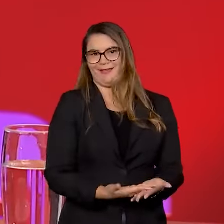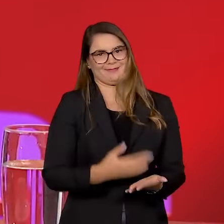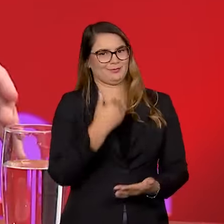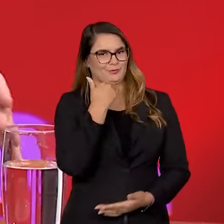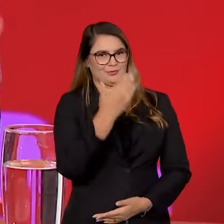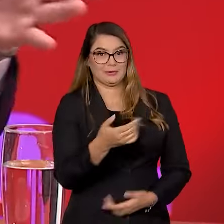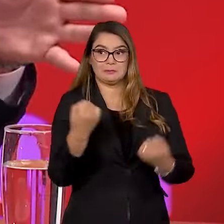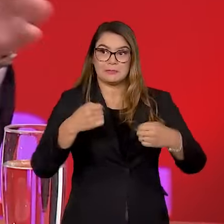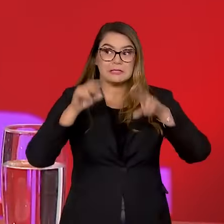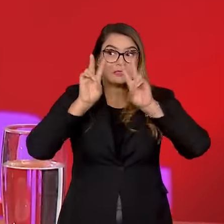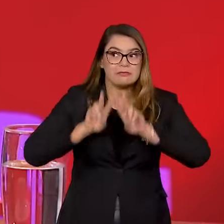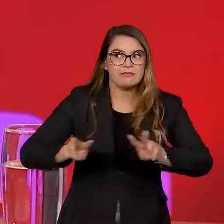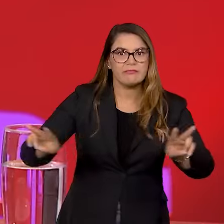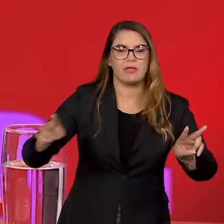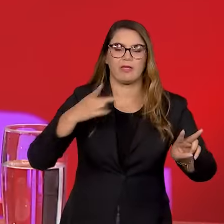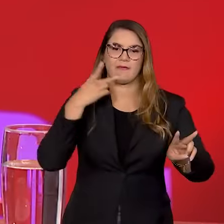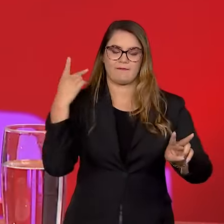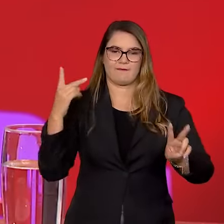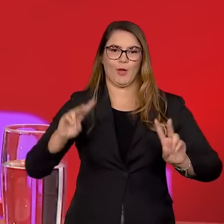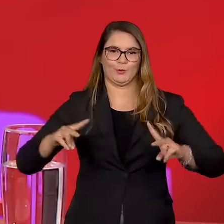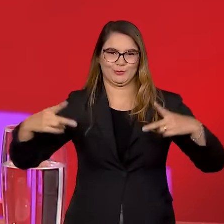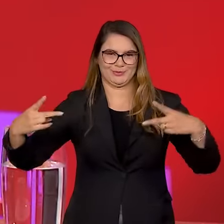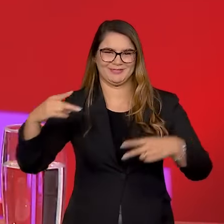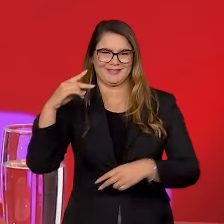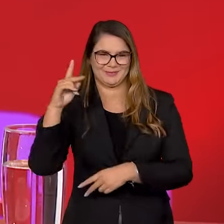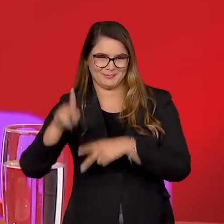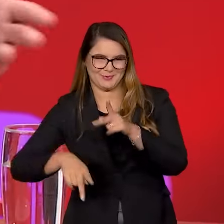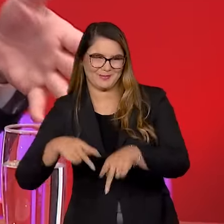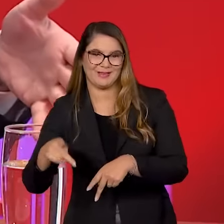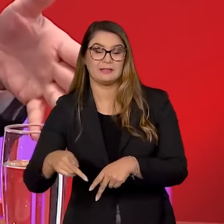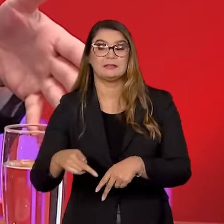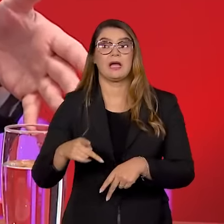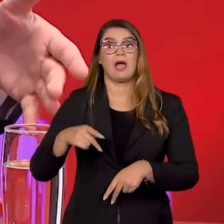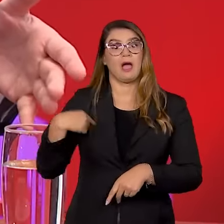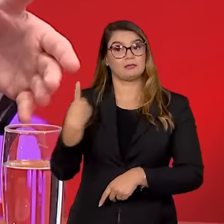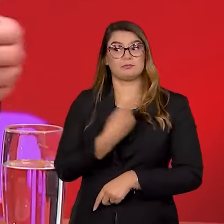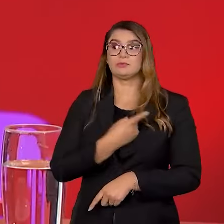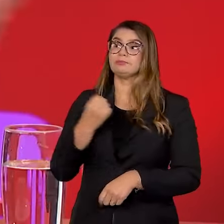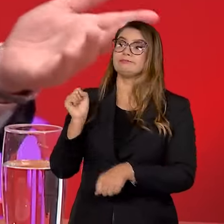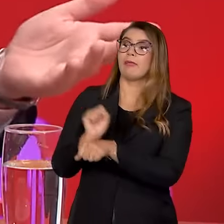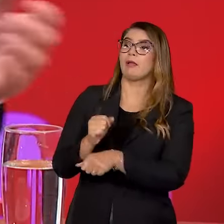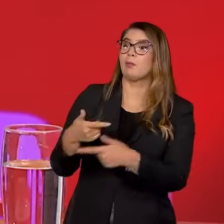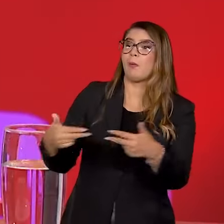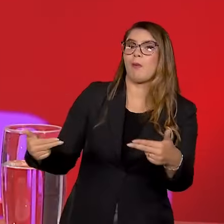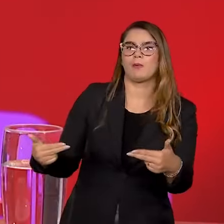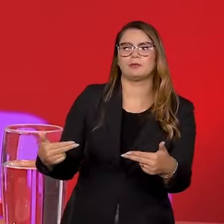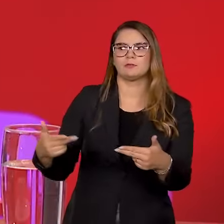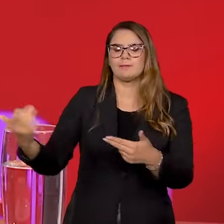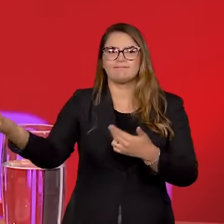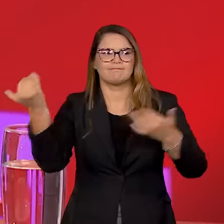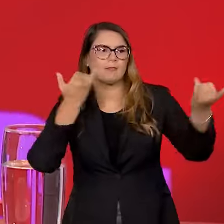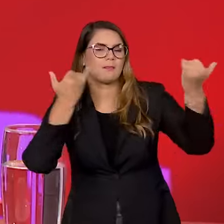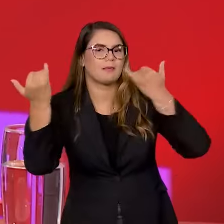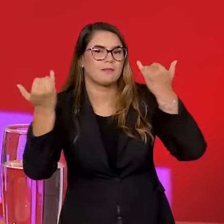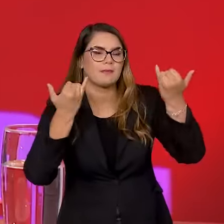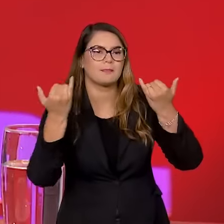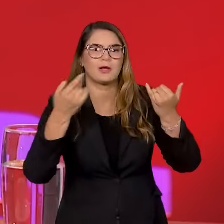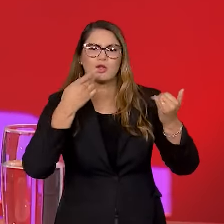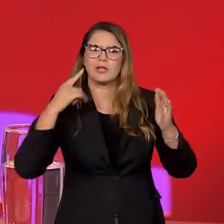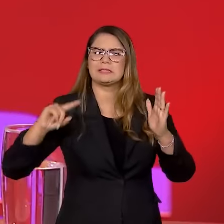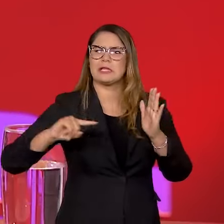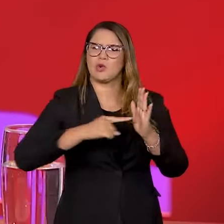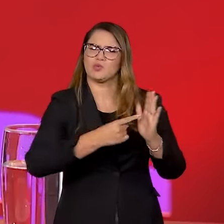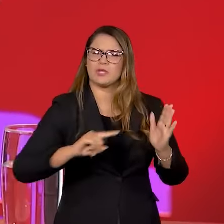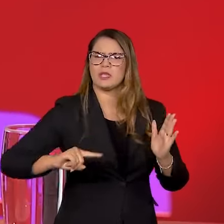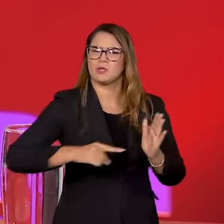ver para crer, como diz o ditário popular, né? E muitas pessoas estavam esperando algo parecido. E quando chegou, tudo aquilo que a gente estava denunciando